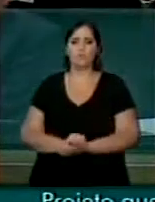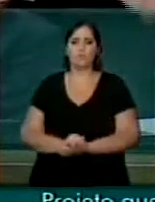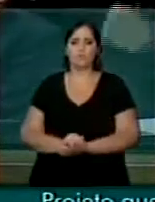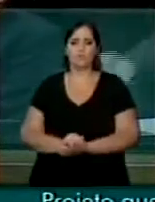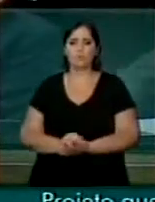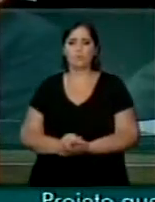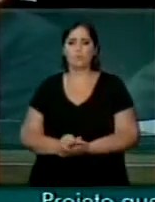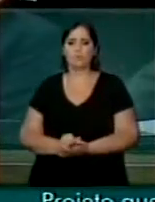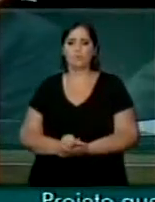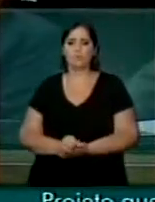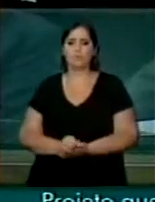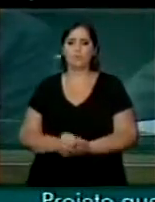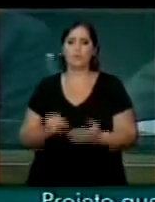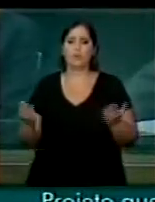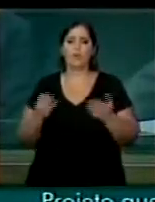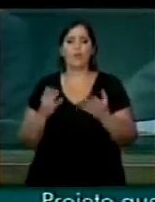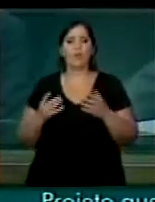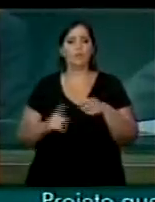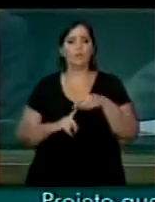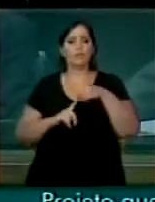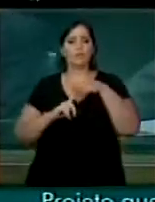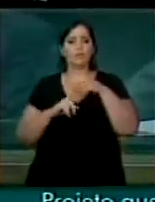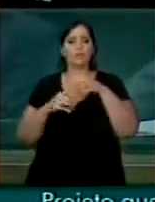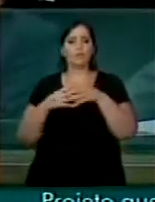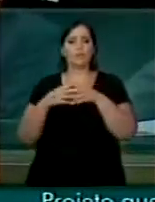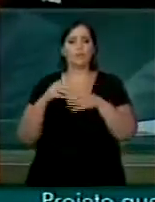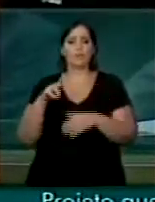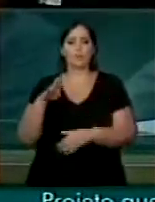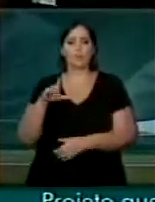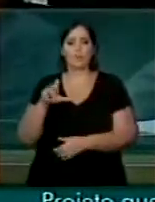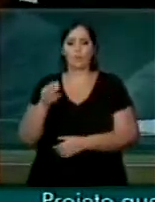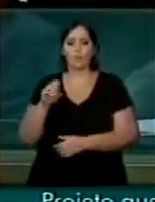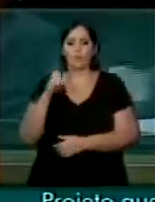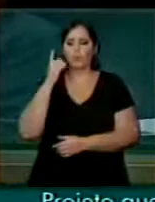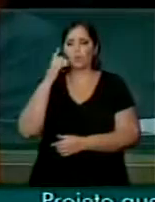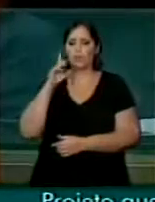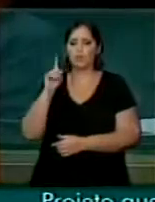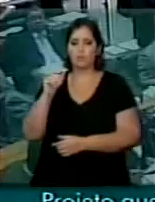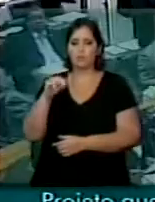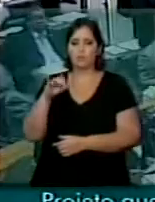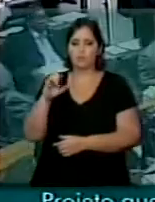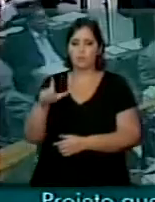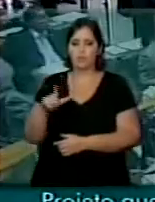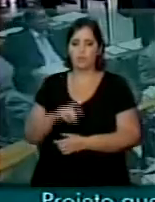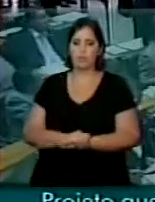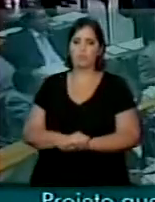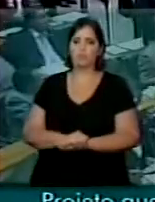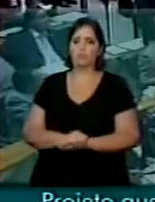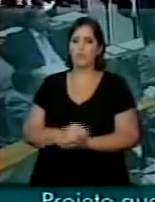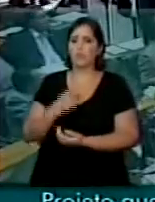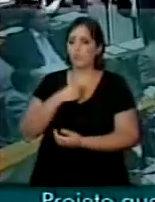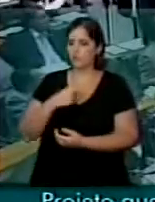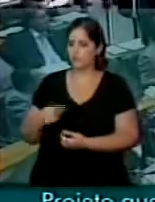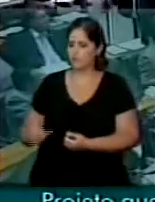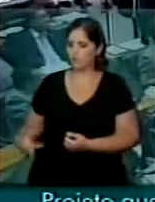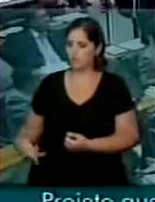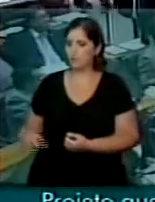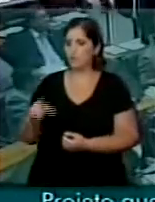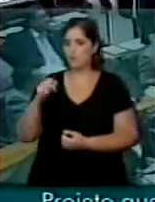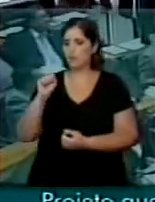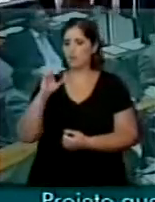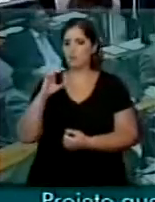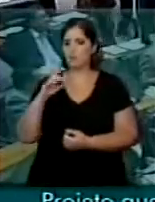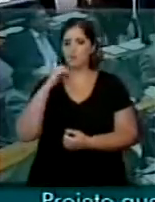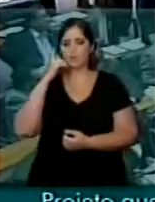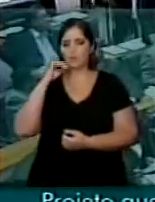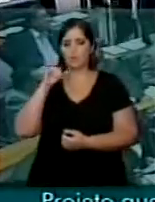E a fazer-nos da palavra como líder do bloco, o deputado Daniel Almeida. Presidente, o PSC, deputado